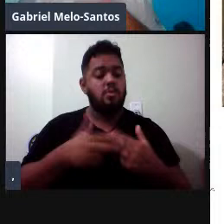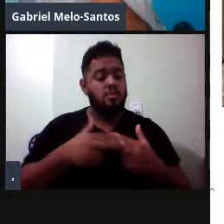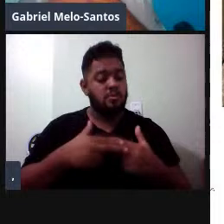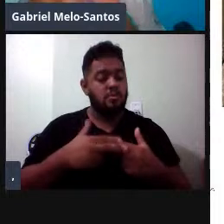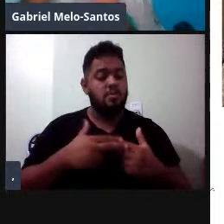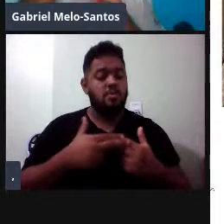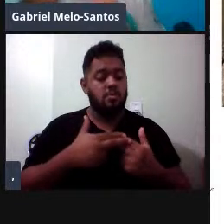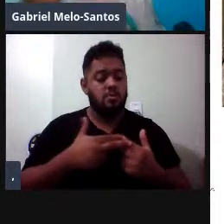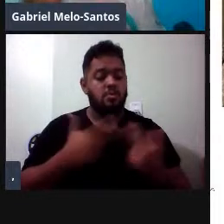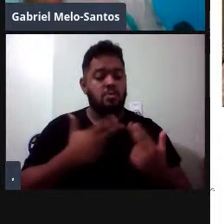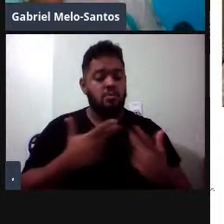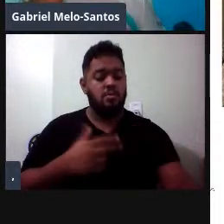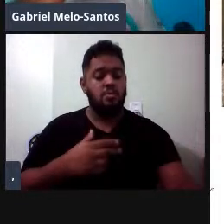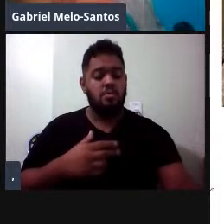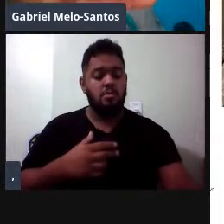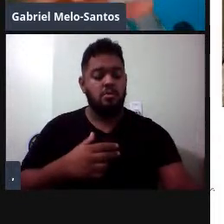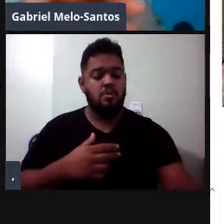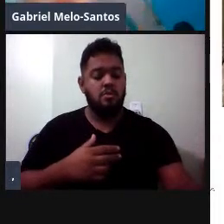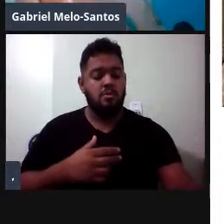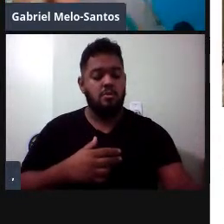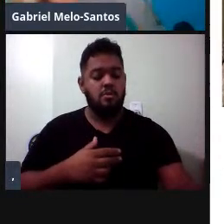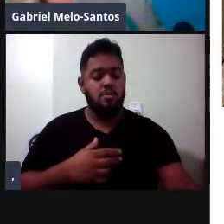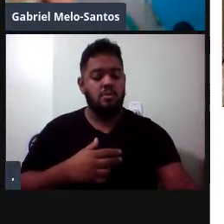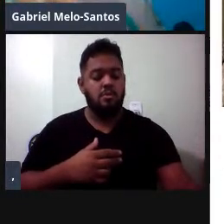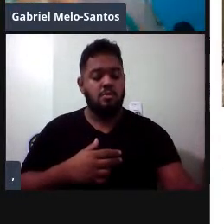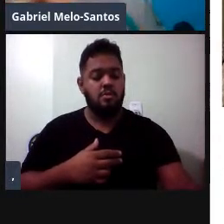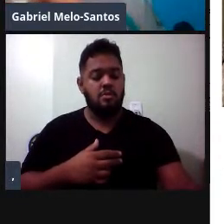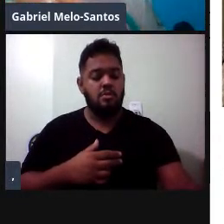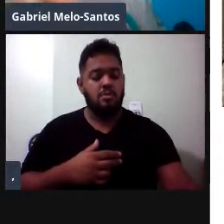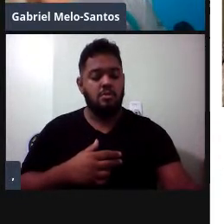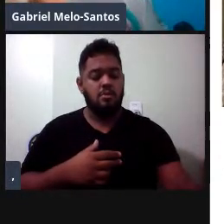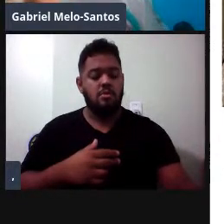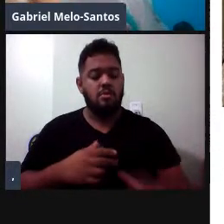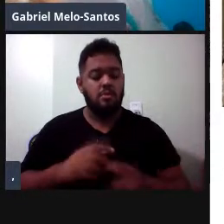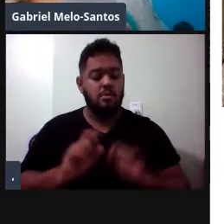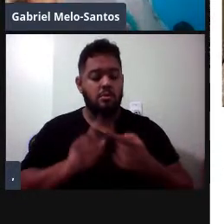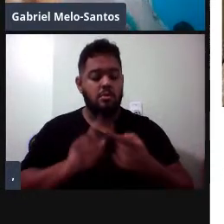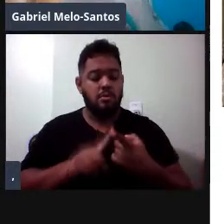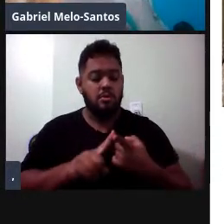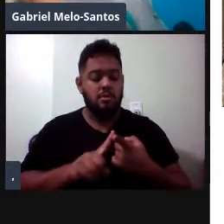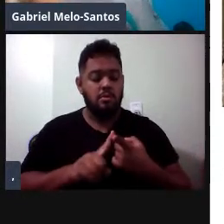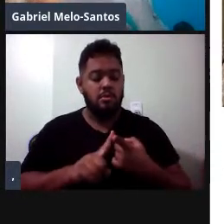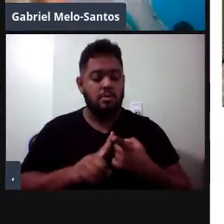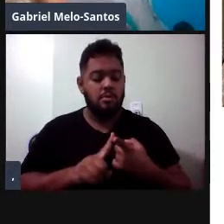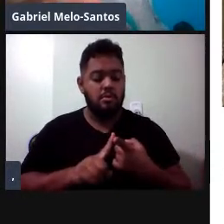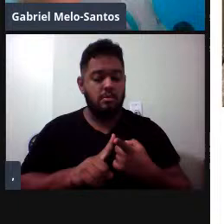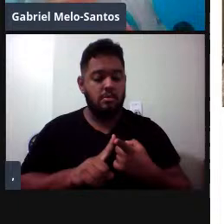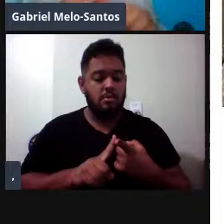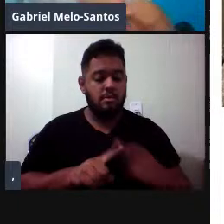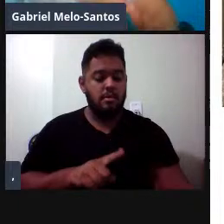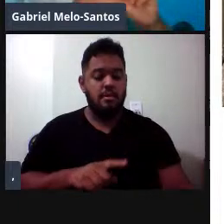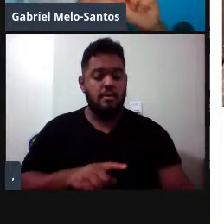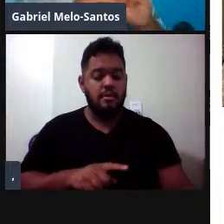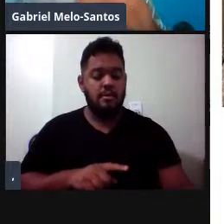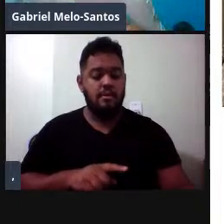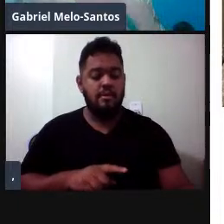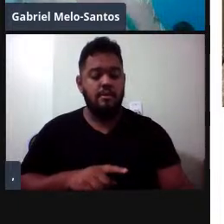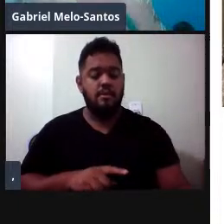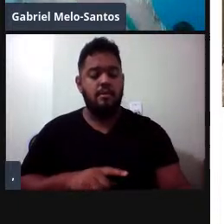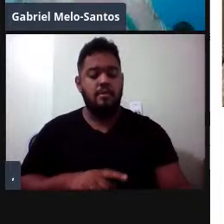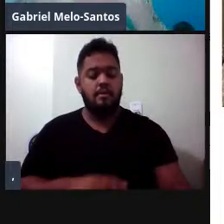deixava lá gravando, mas, basicamente, boa parte do estudo foi feito com esses hidrofones que chamam Soundtrap. A gente só